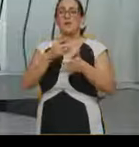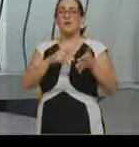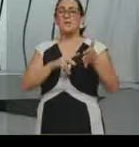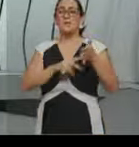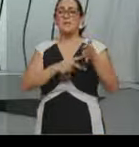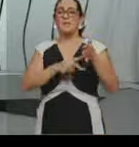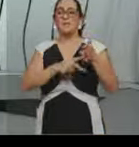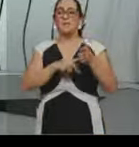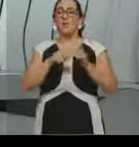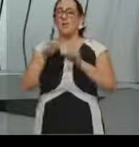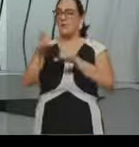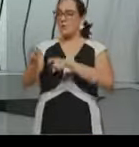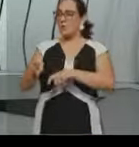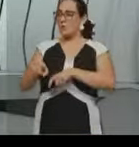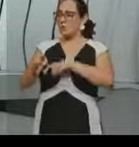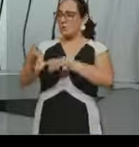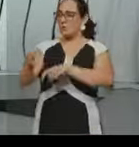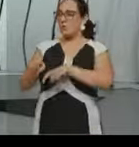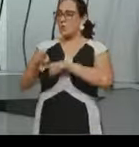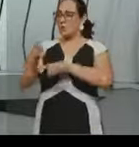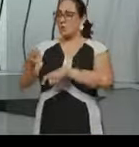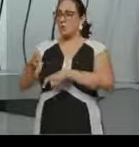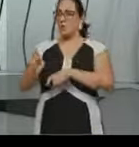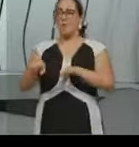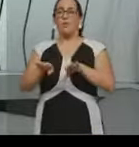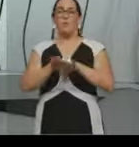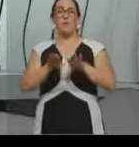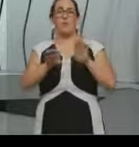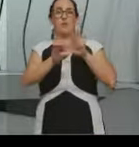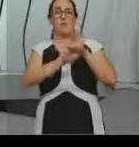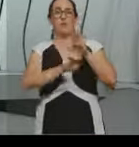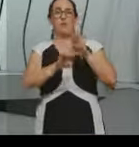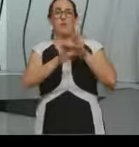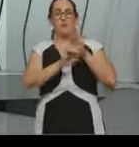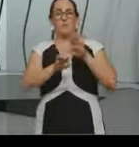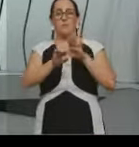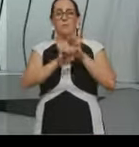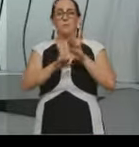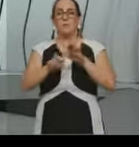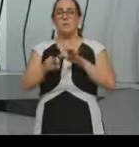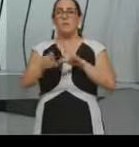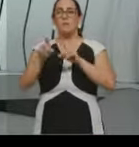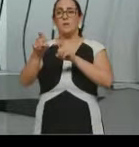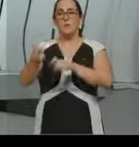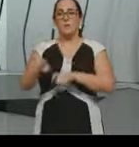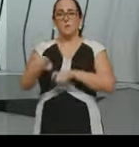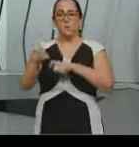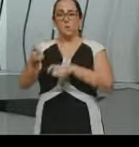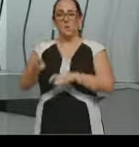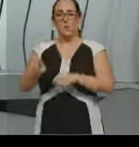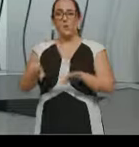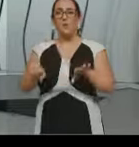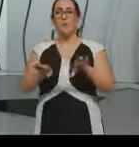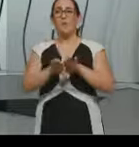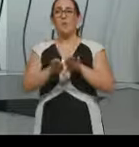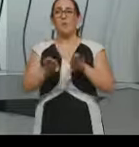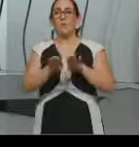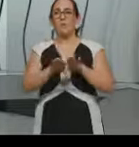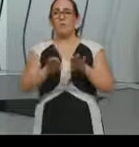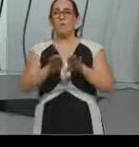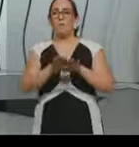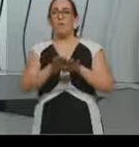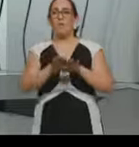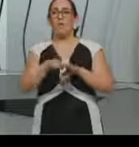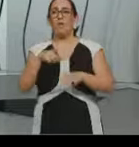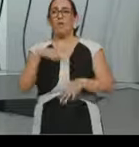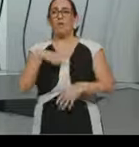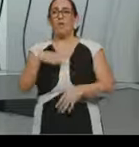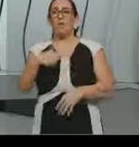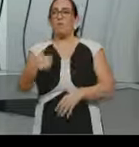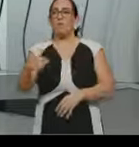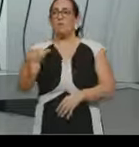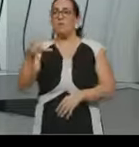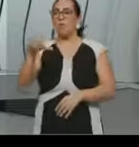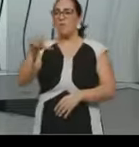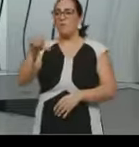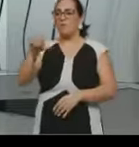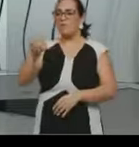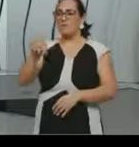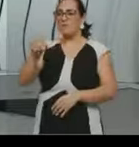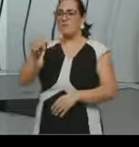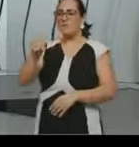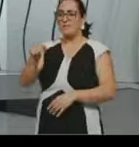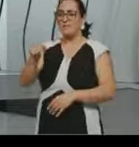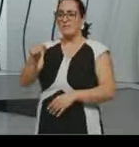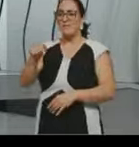empresas rurais, a gente tem também depois, em 1907, né, uma legislação que vai regularizar o sindicato dos trabalhadores